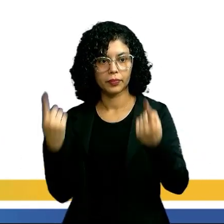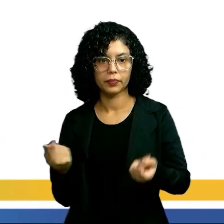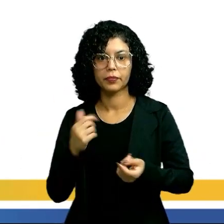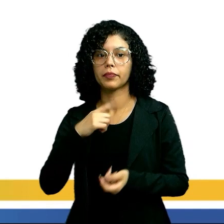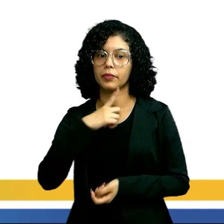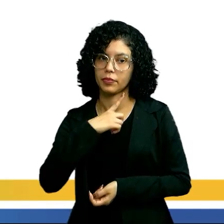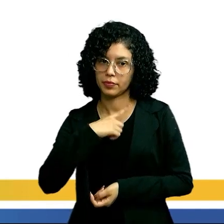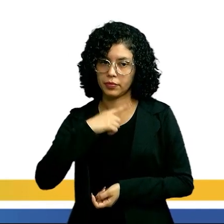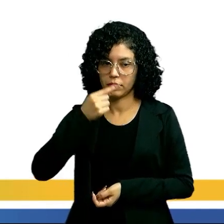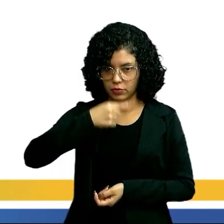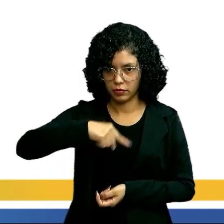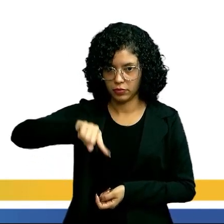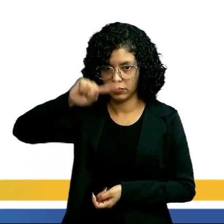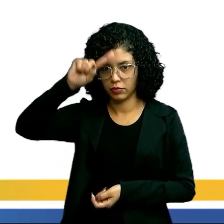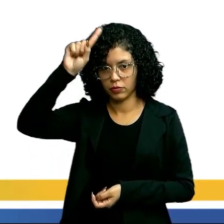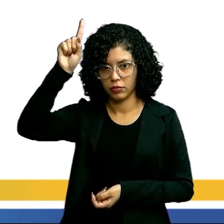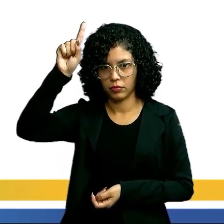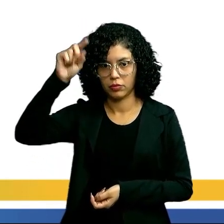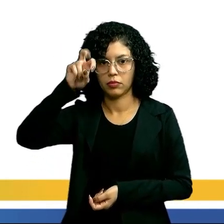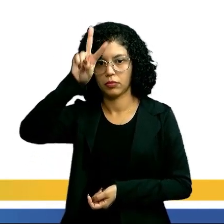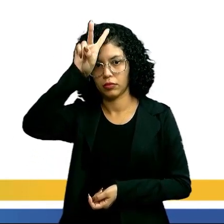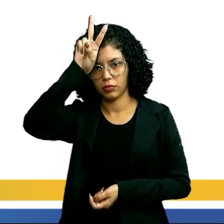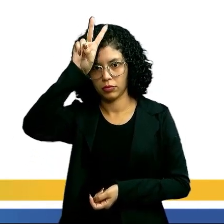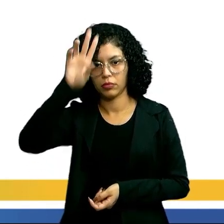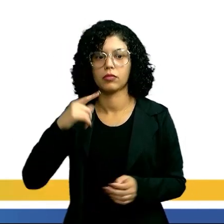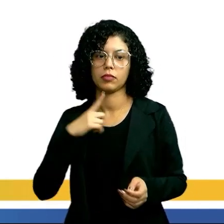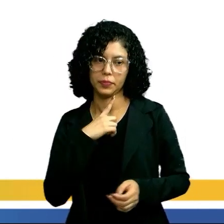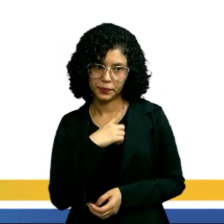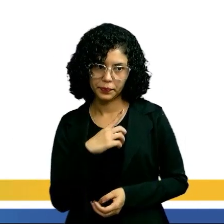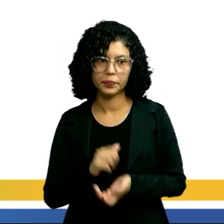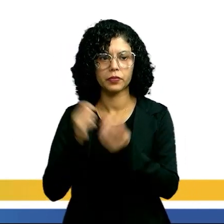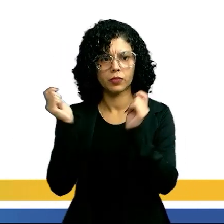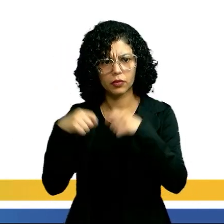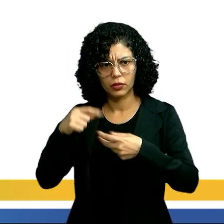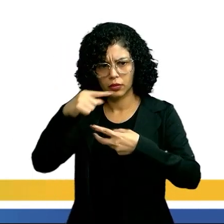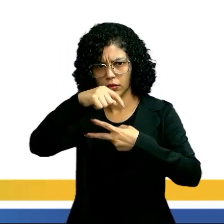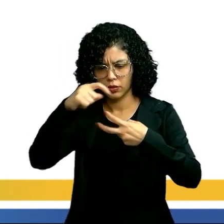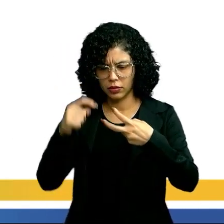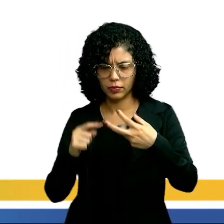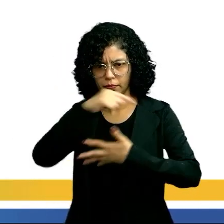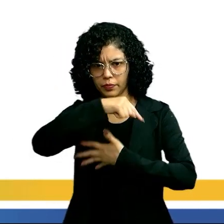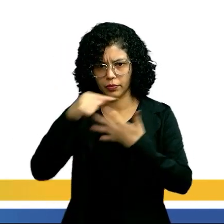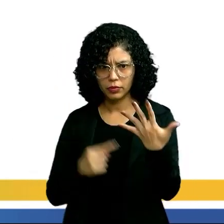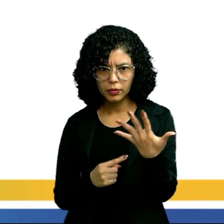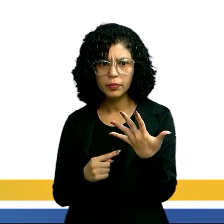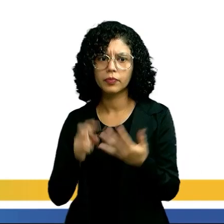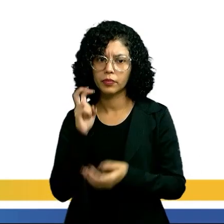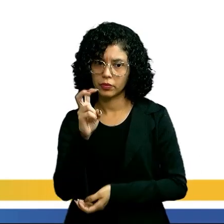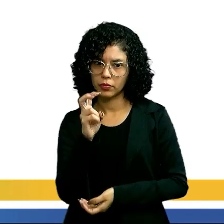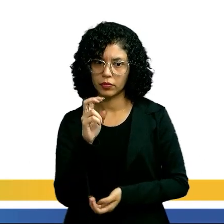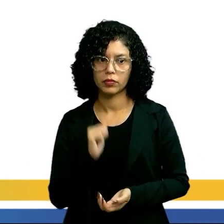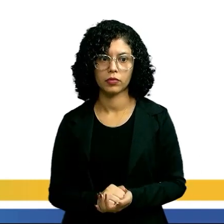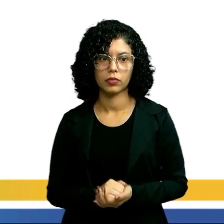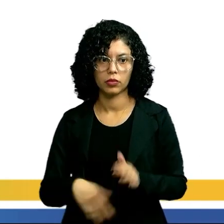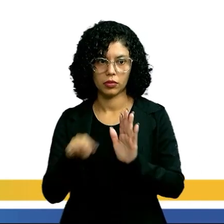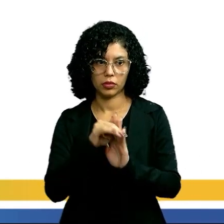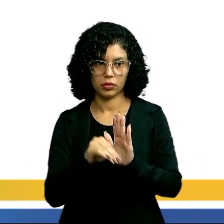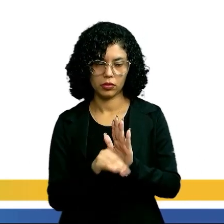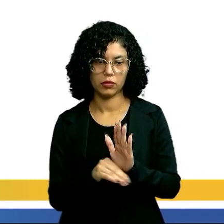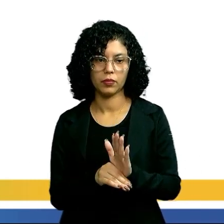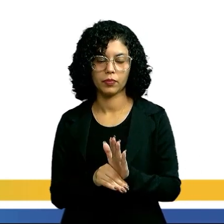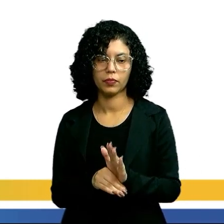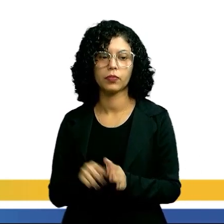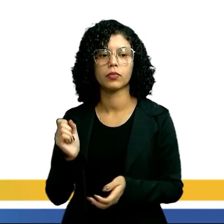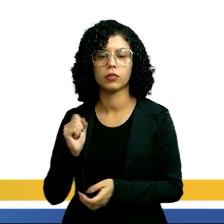possuem antenas, que é diferente dos aracnídeos. Geralmente, possuem cinco pares de patas e nessas classes estão o